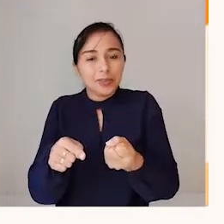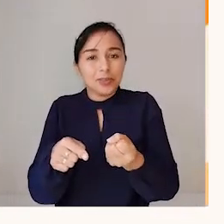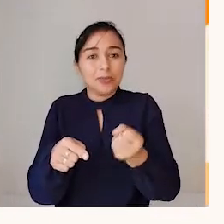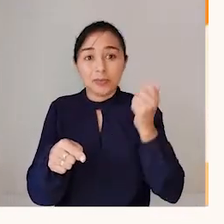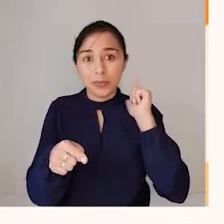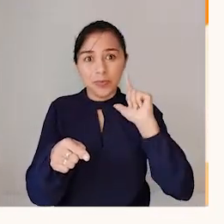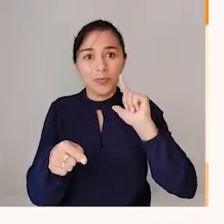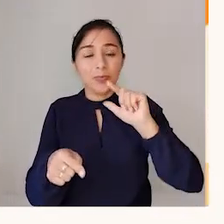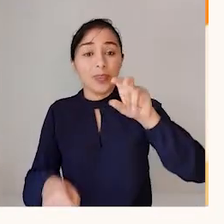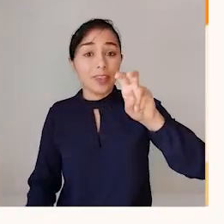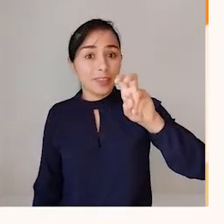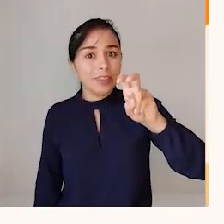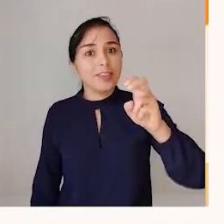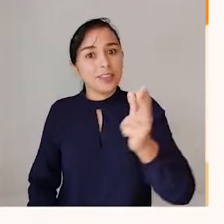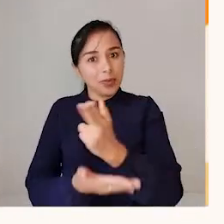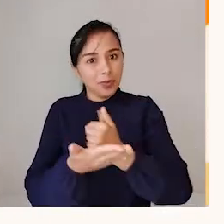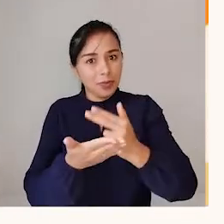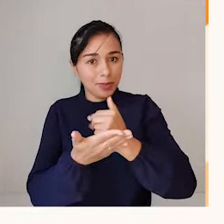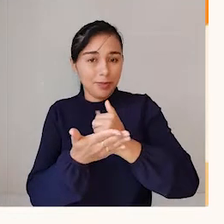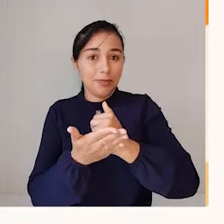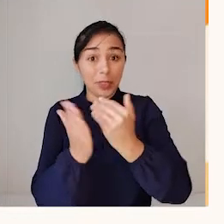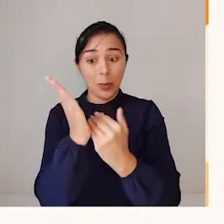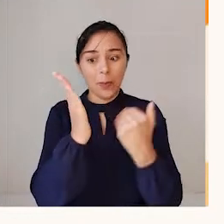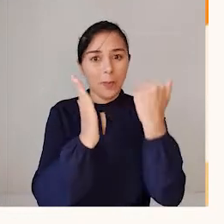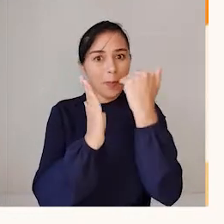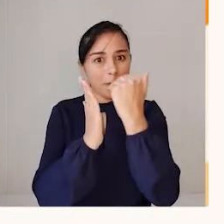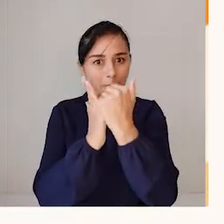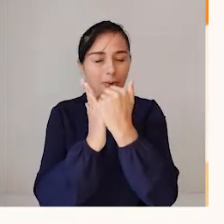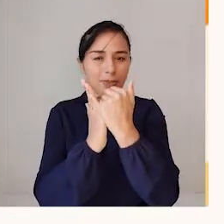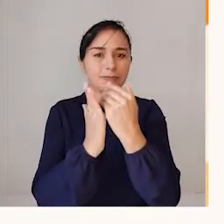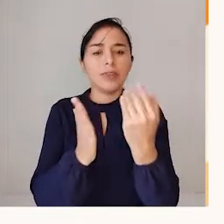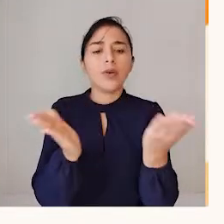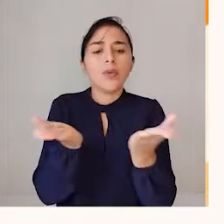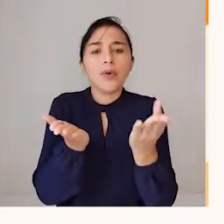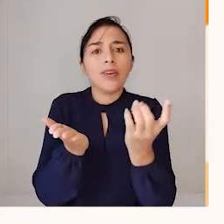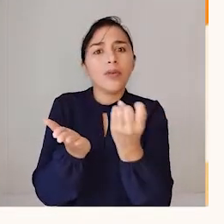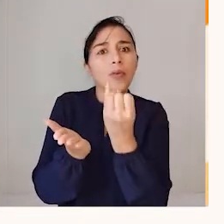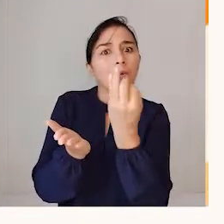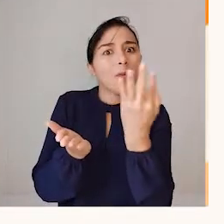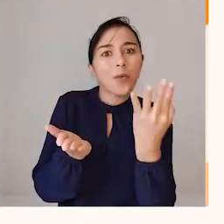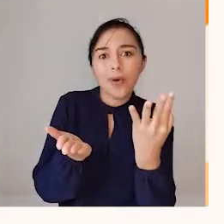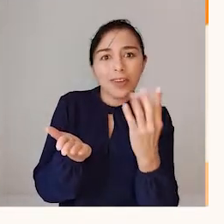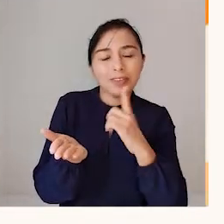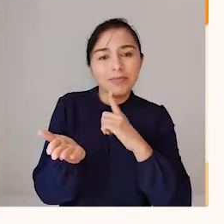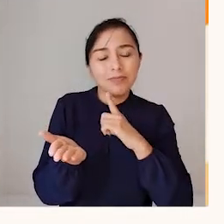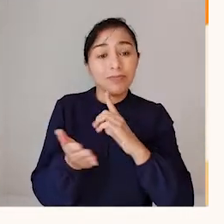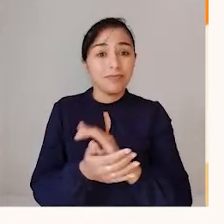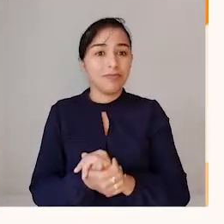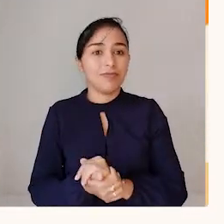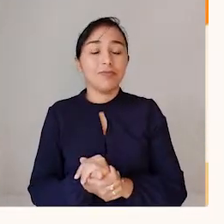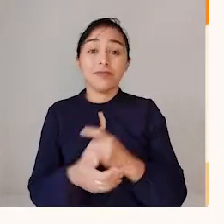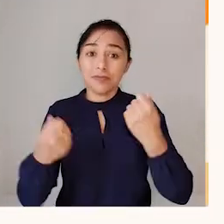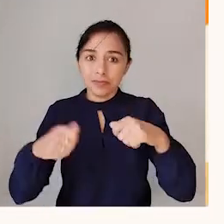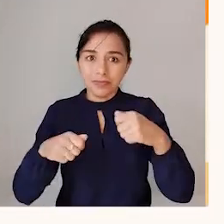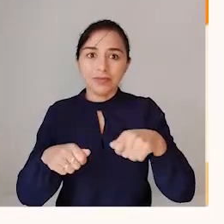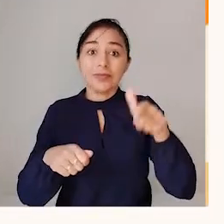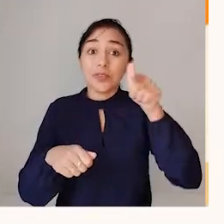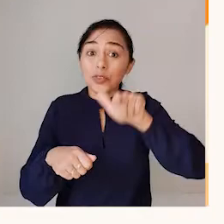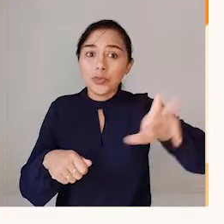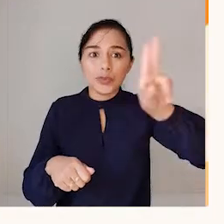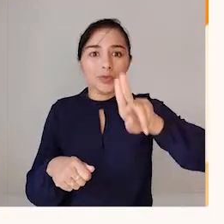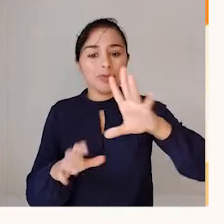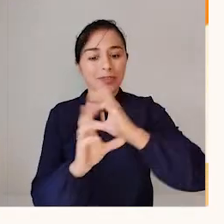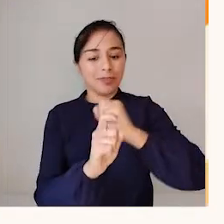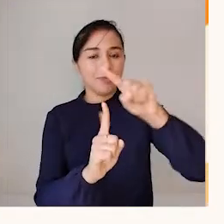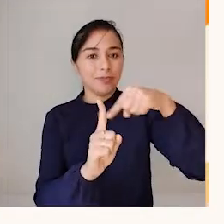Quantas figurinhas João tem agora? Mais uma vez, nós precisamos utilizar o princípio da adição para resolver um